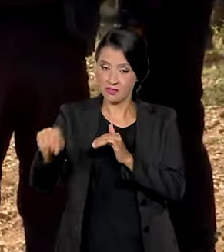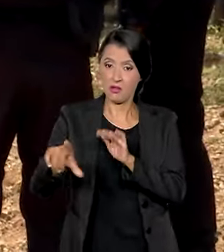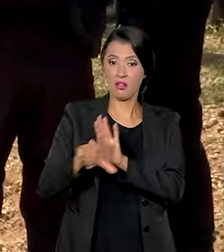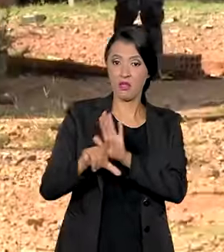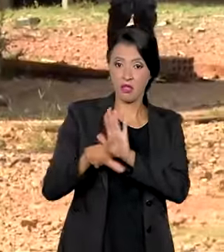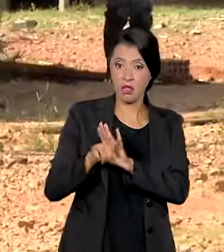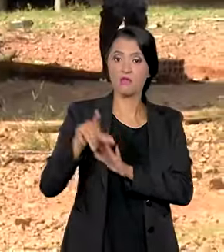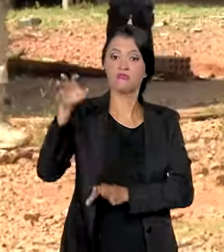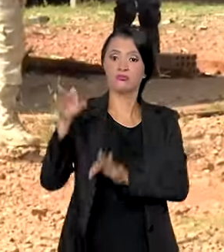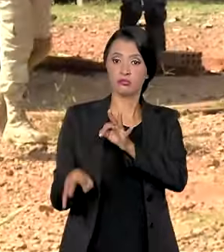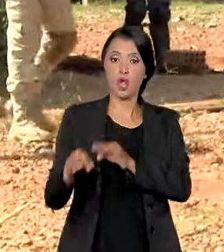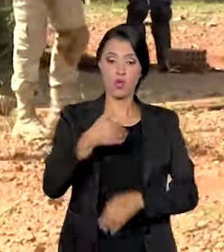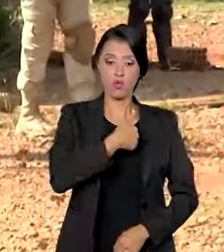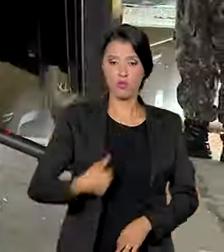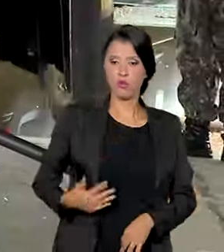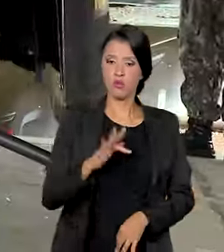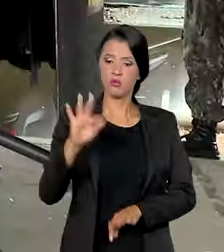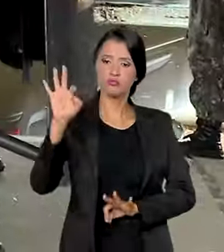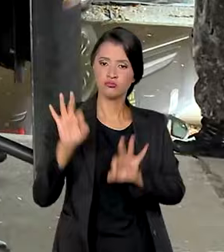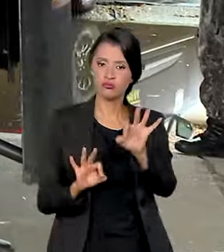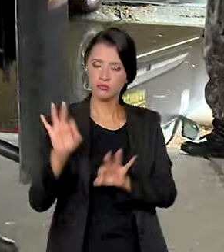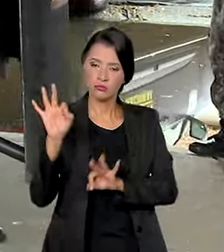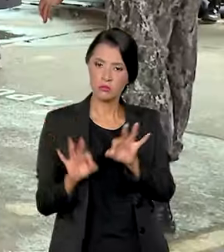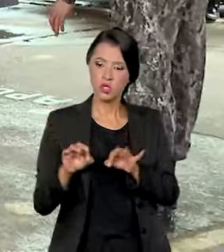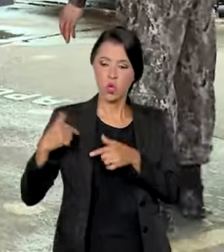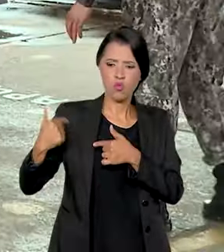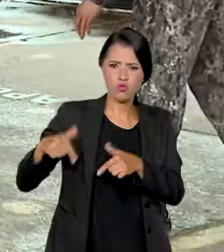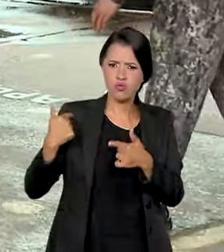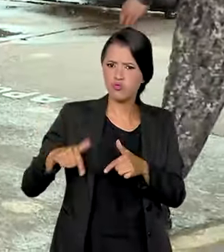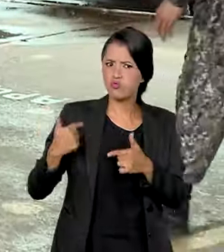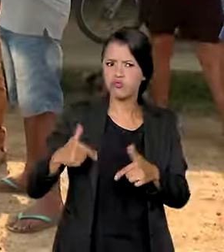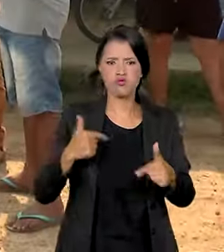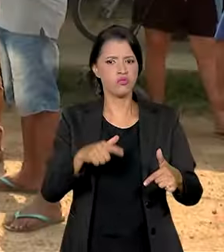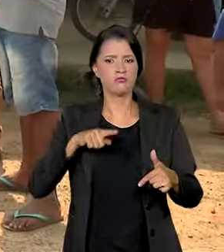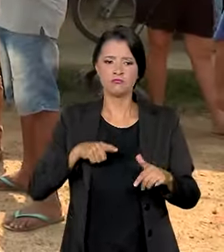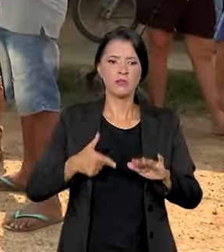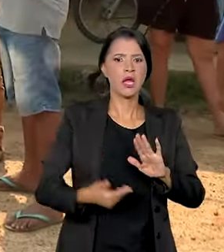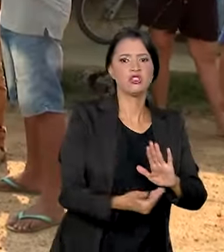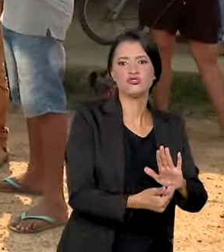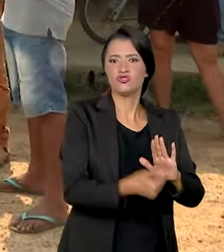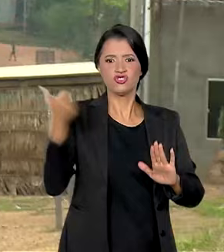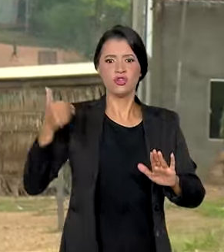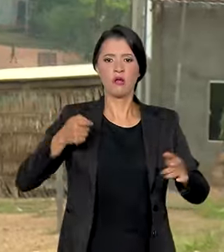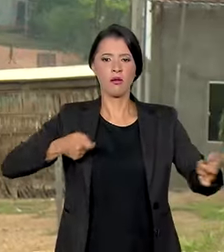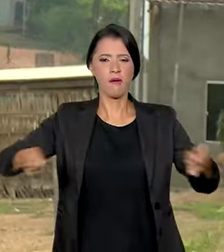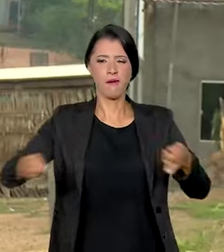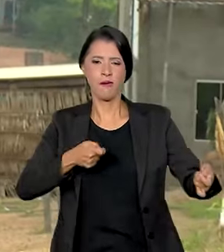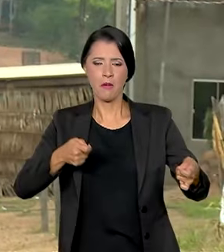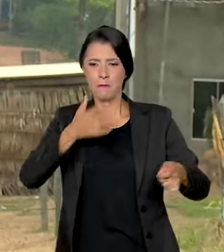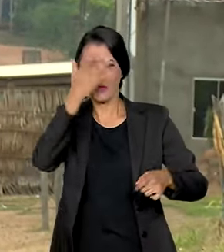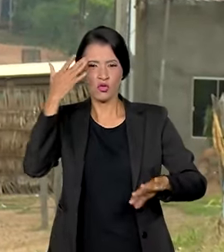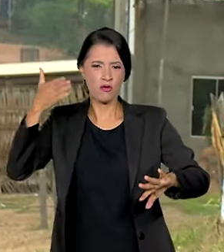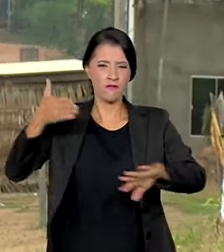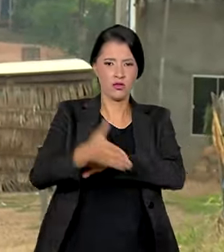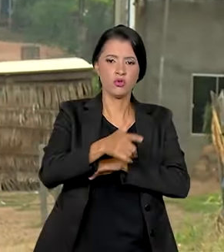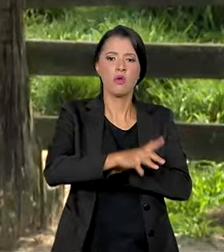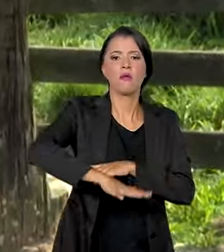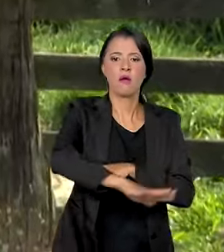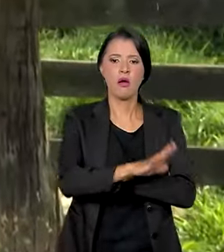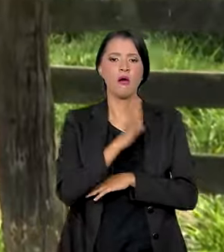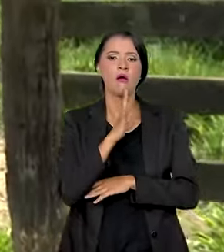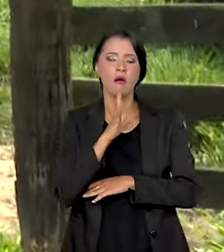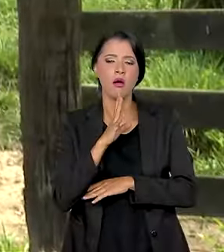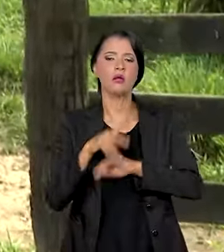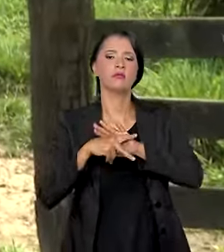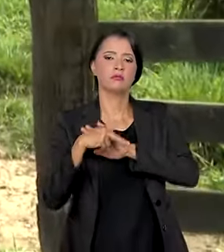judicial, o governo federal estruturou uma mega operação de desintrusão para tirar invasores de